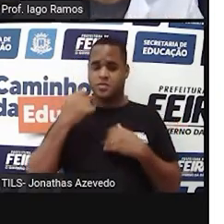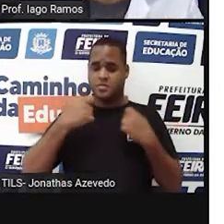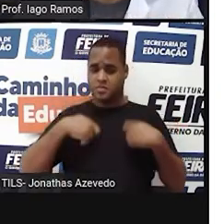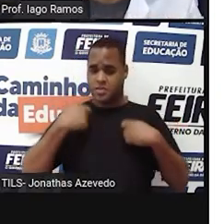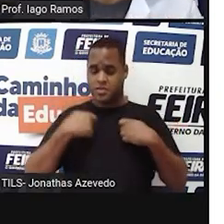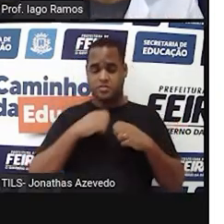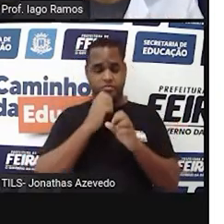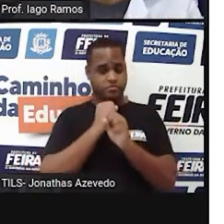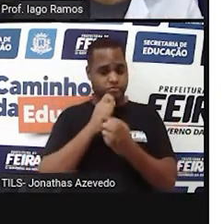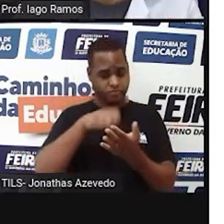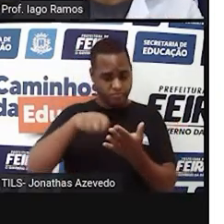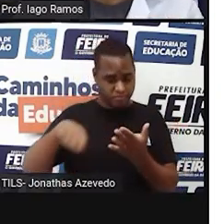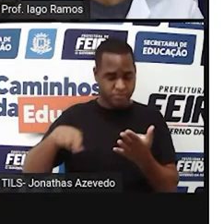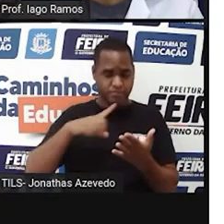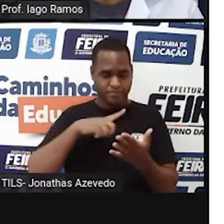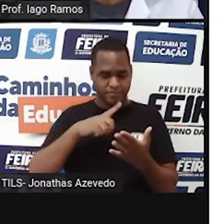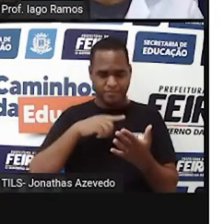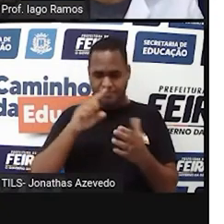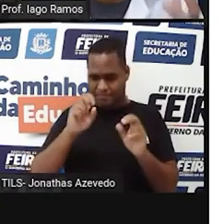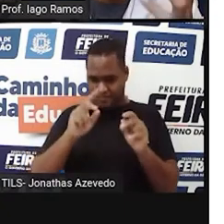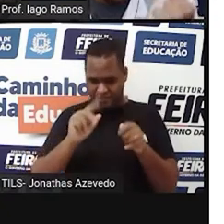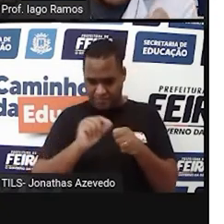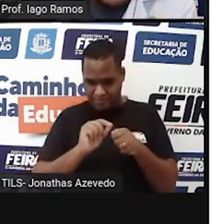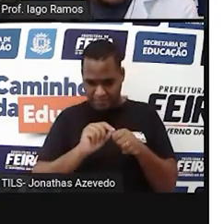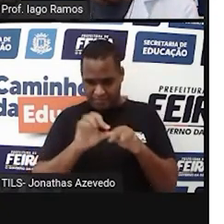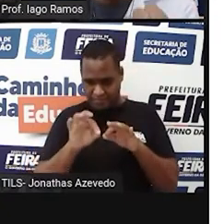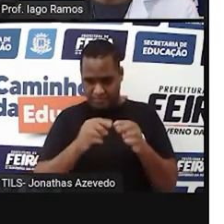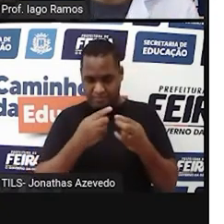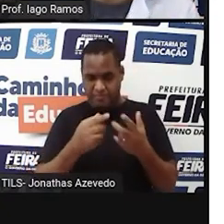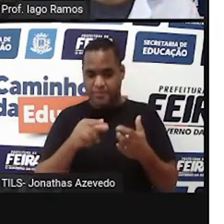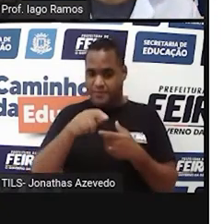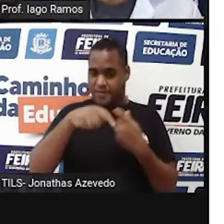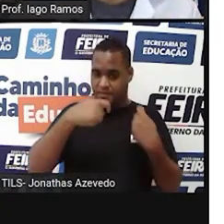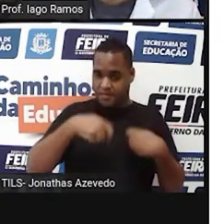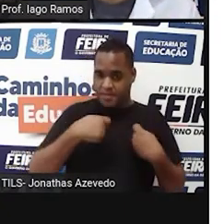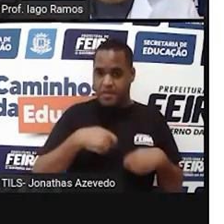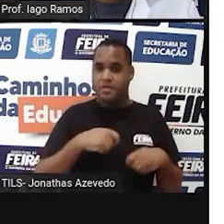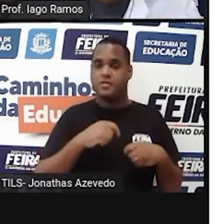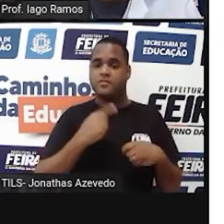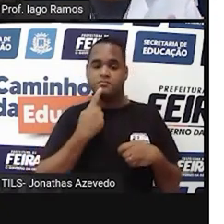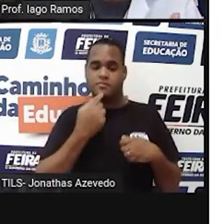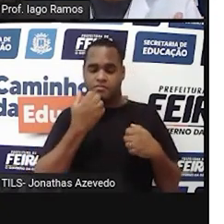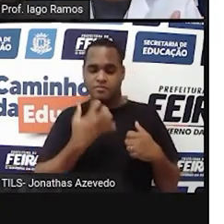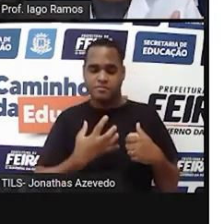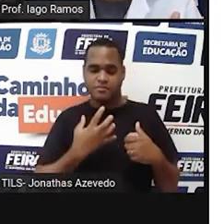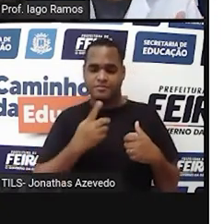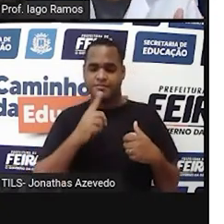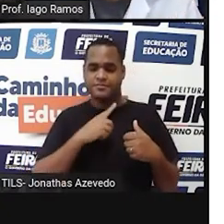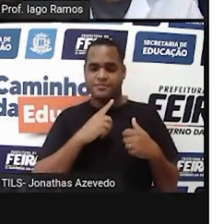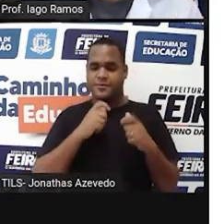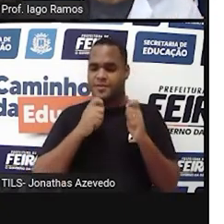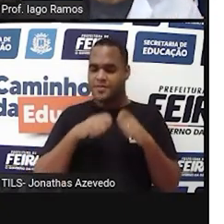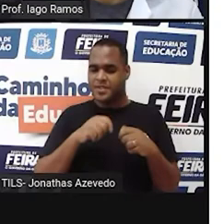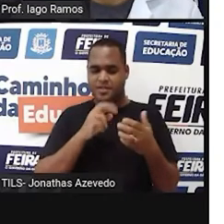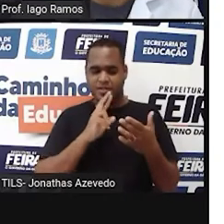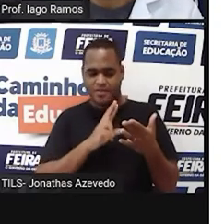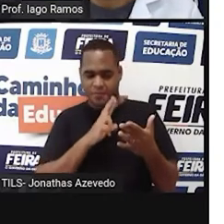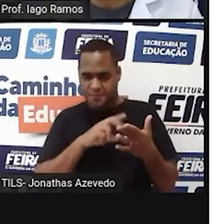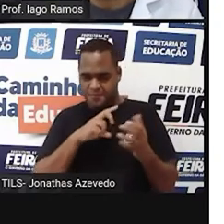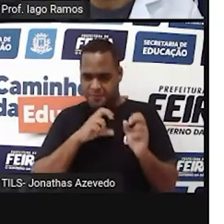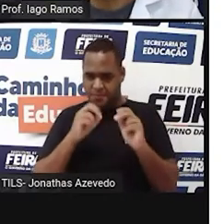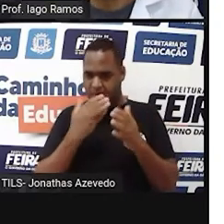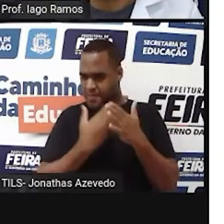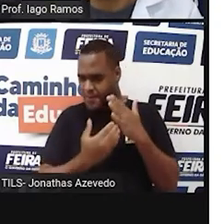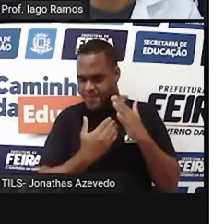anotar. Então faz isso, né? Porque quando você precisar de novo dessa informação, você vai ter ela anotada, você não vai perder.